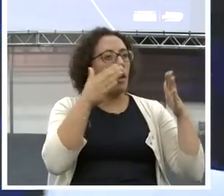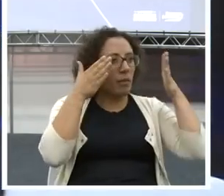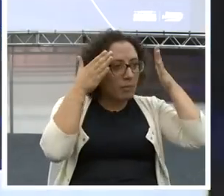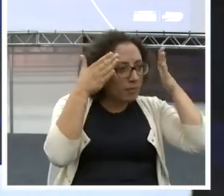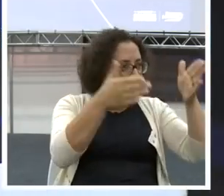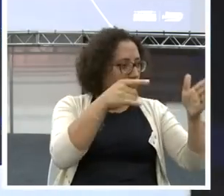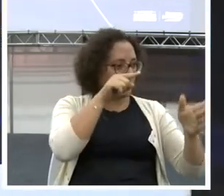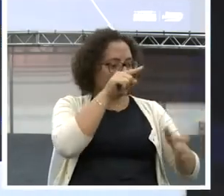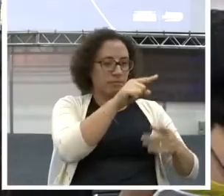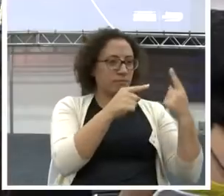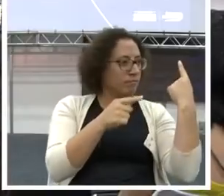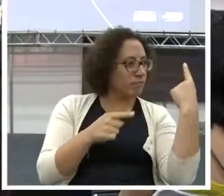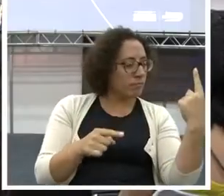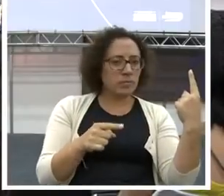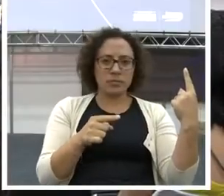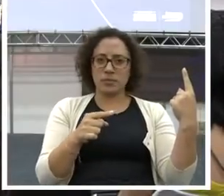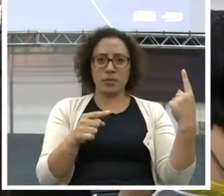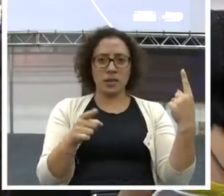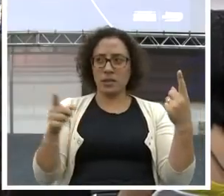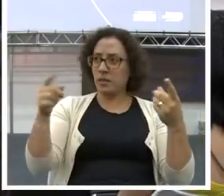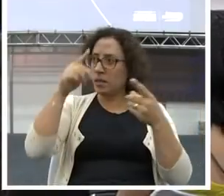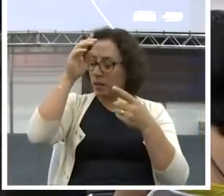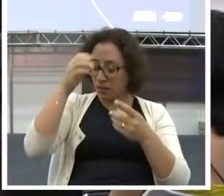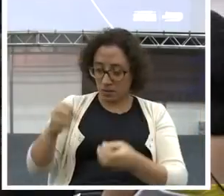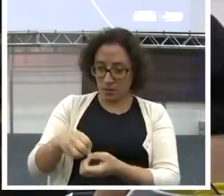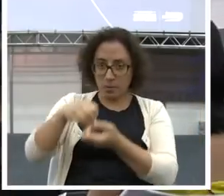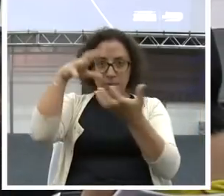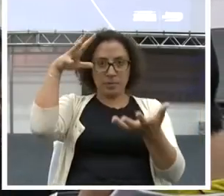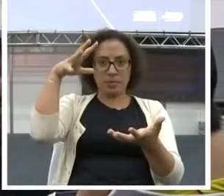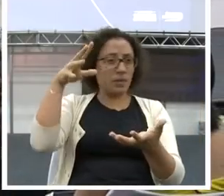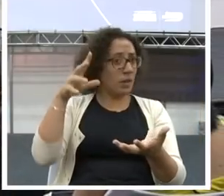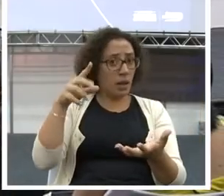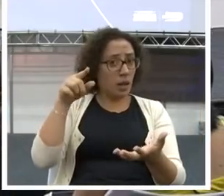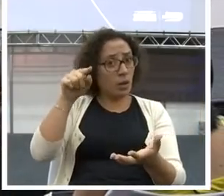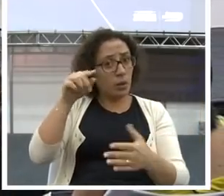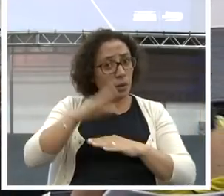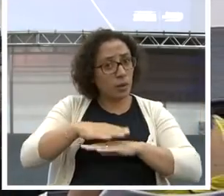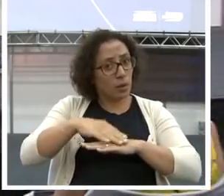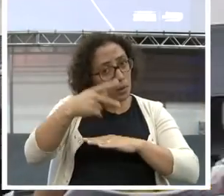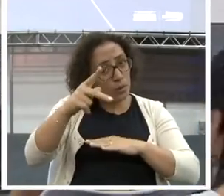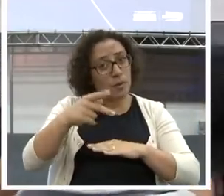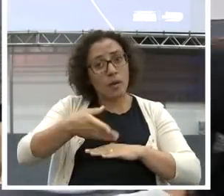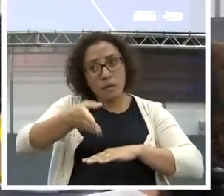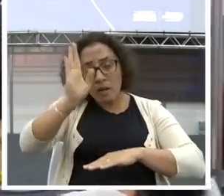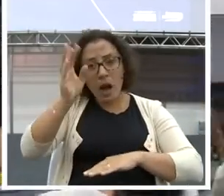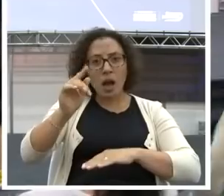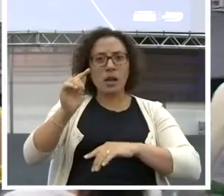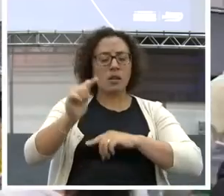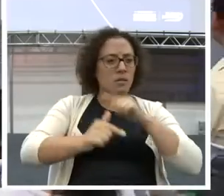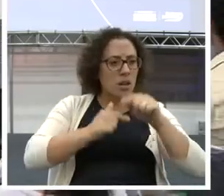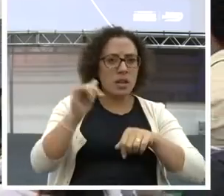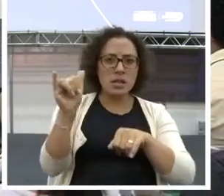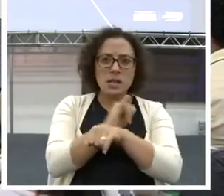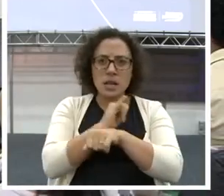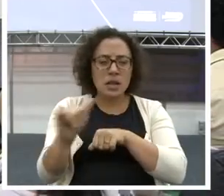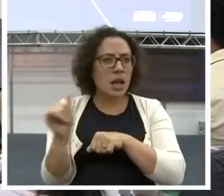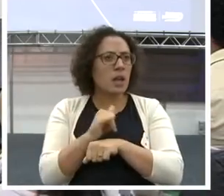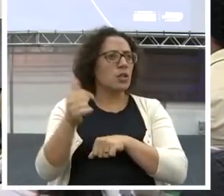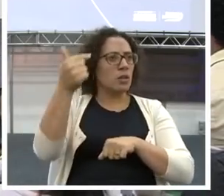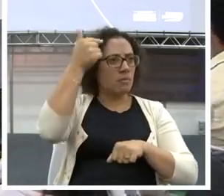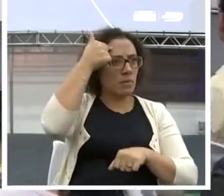Não vai. Você vai ter que ir atrás. Você vai ter que desenvolver estratégias. Você vai ter que fazer melhor.